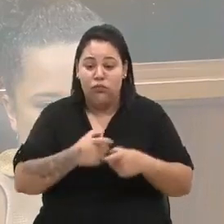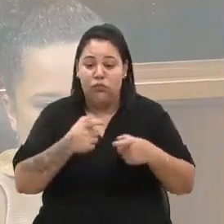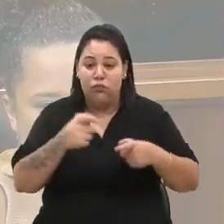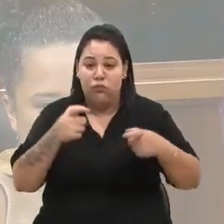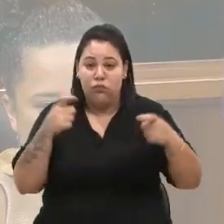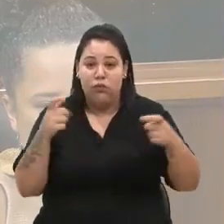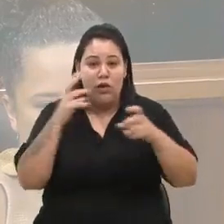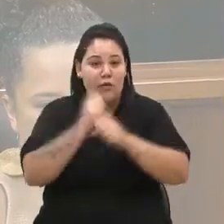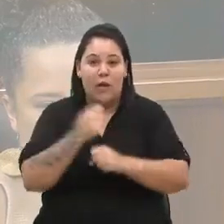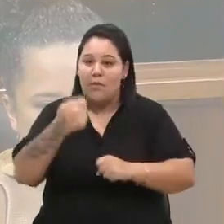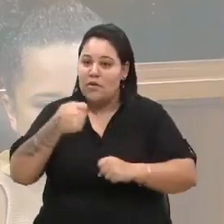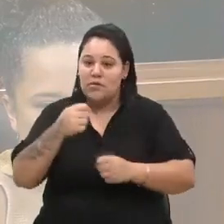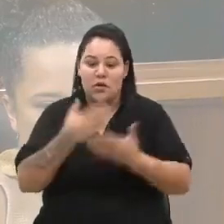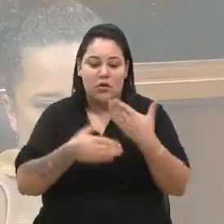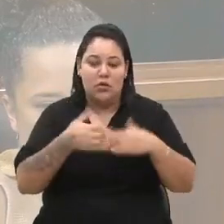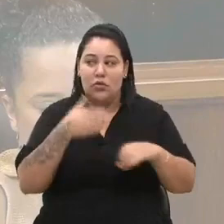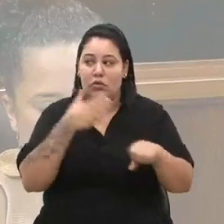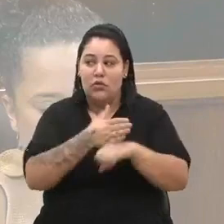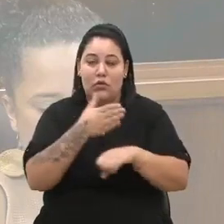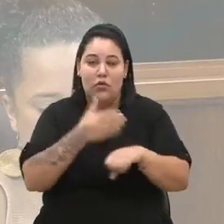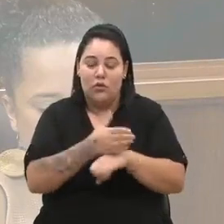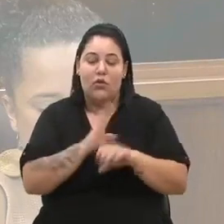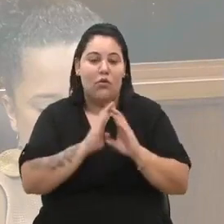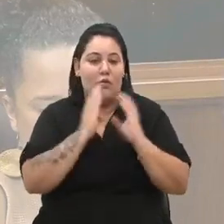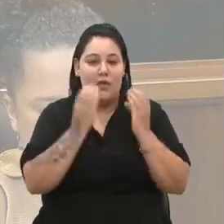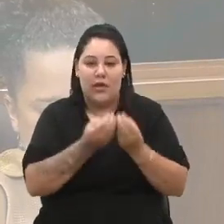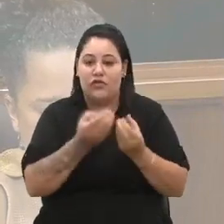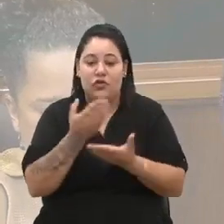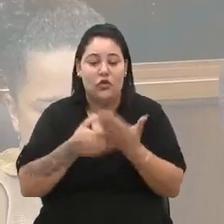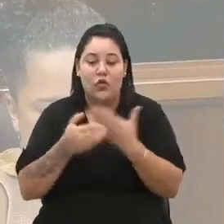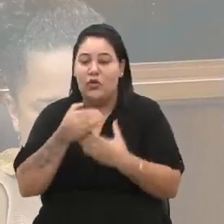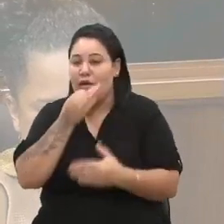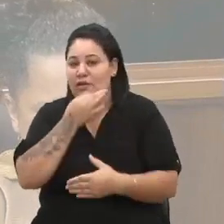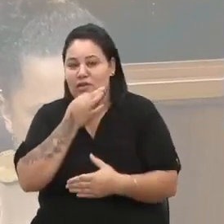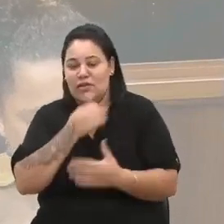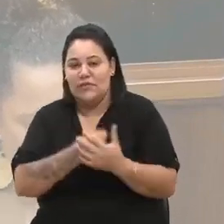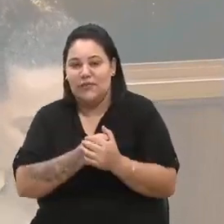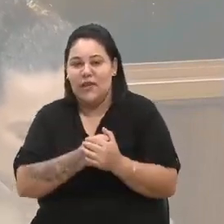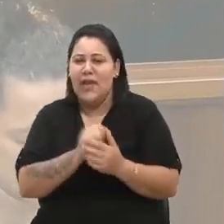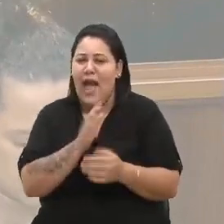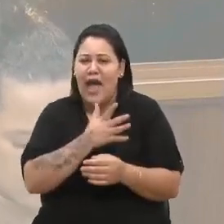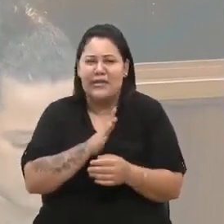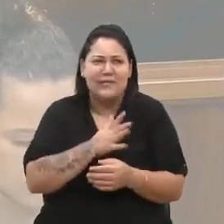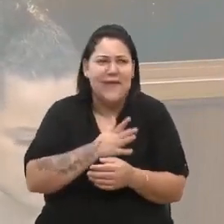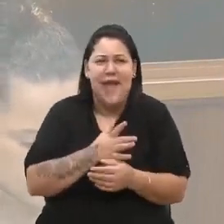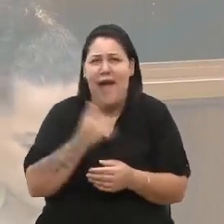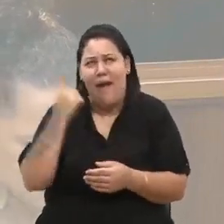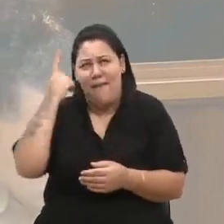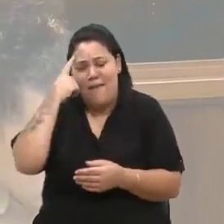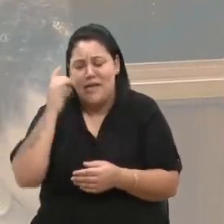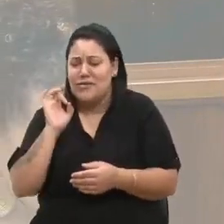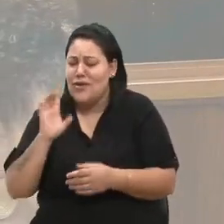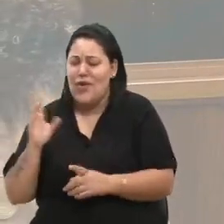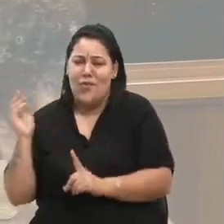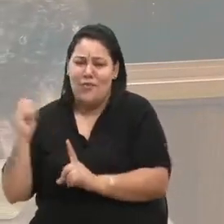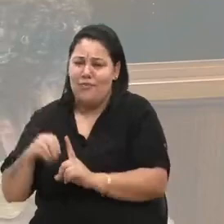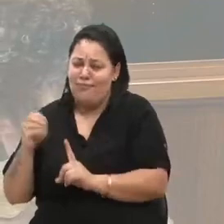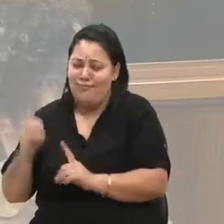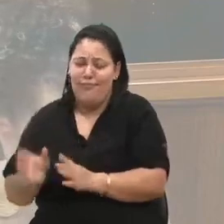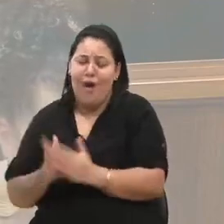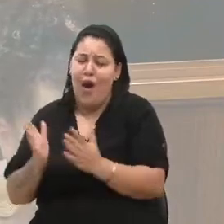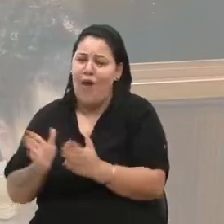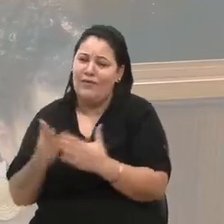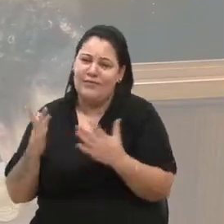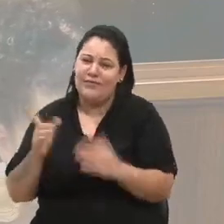comunidade, toda a cidade. E a gente pensa muitas vezes só nos mais pobres. Aqui se apresenta um